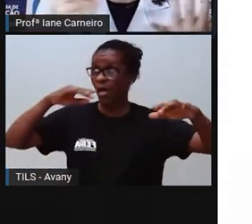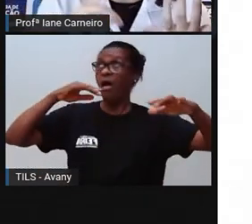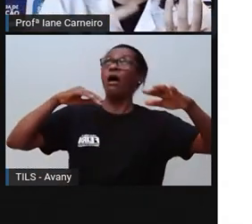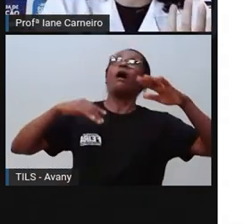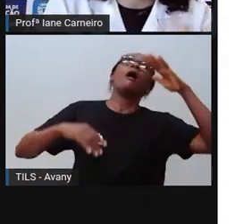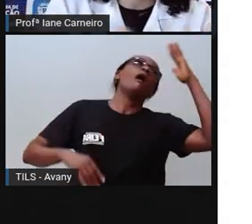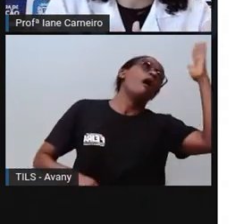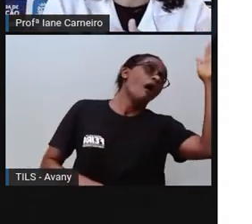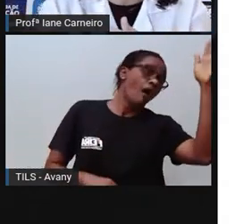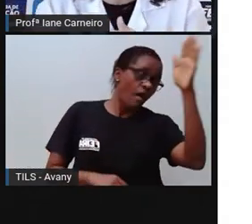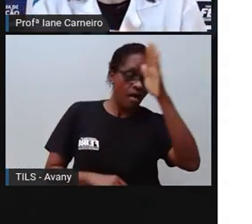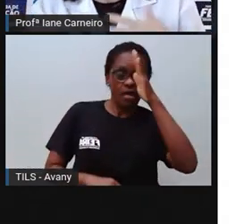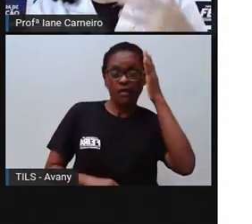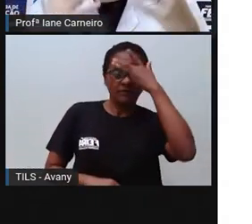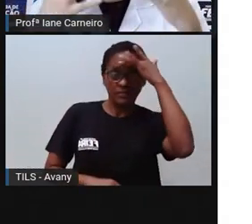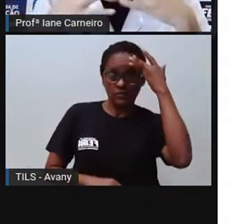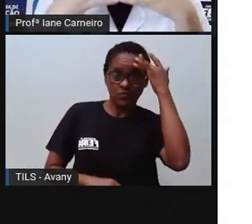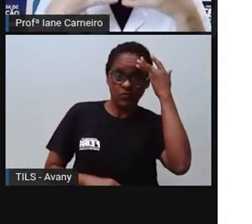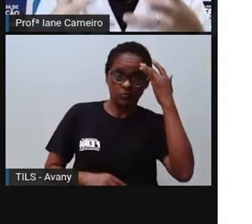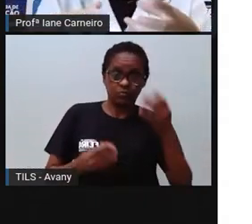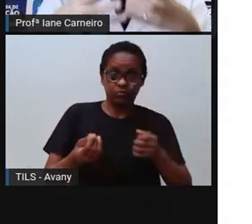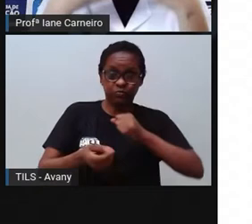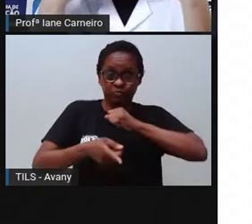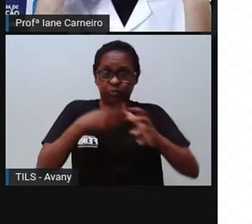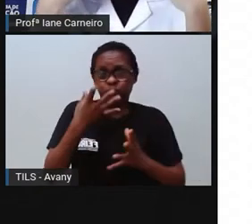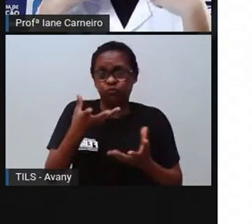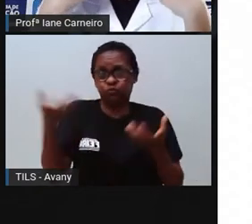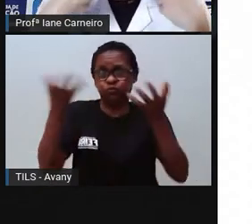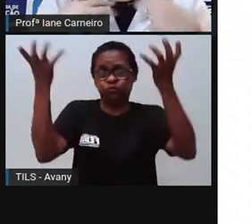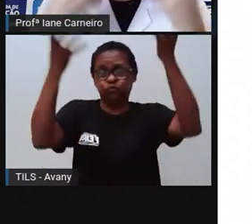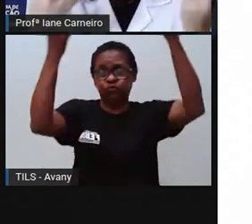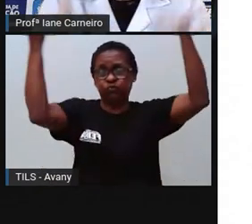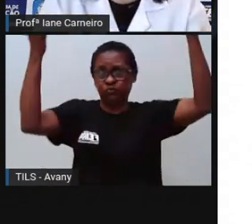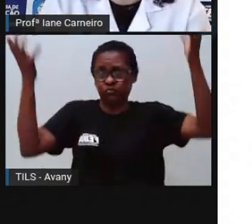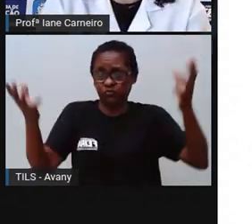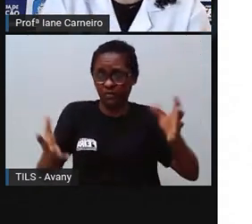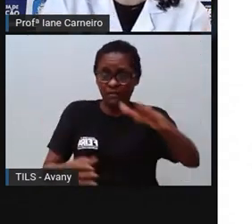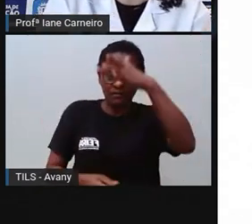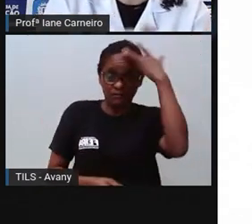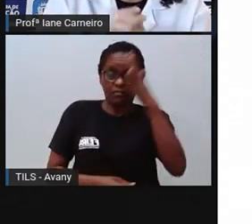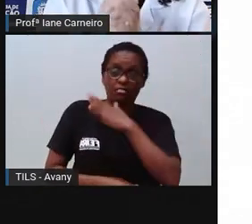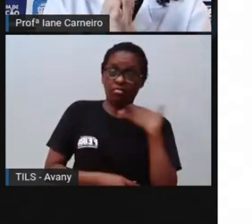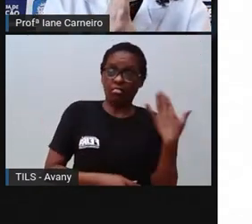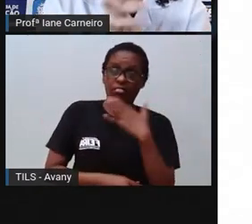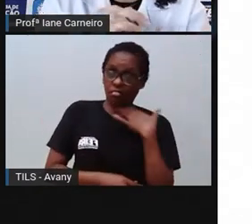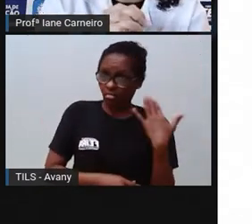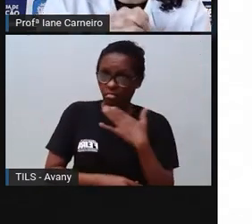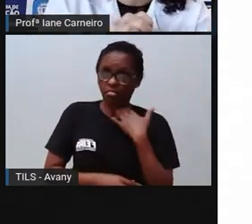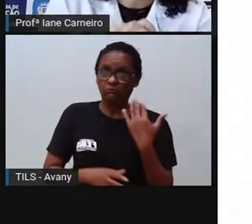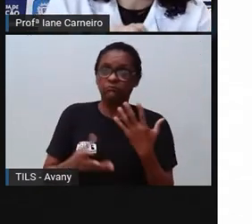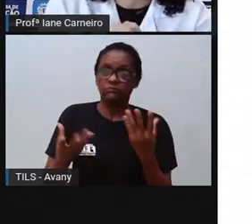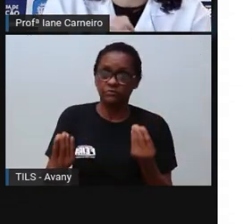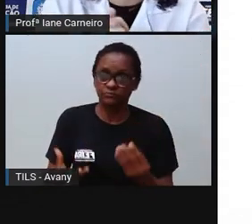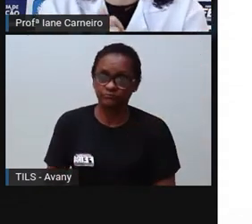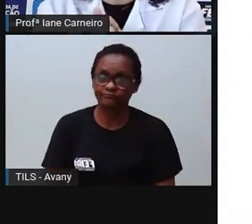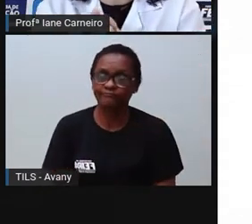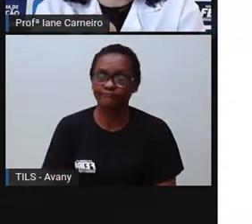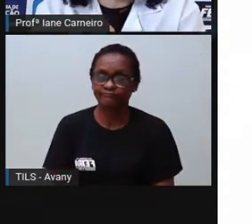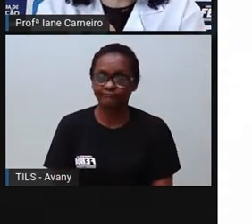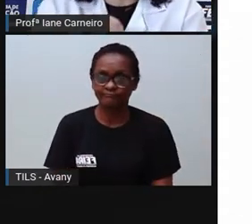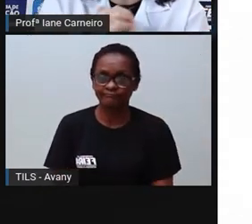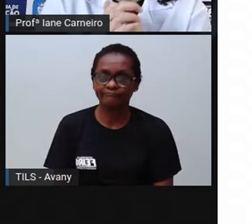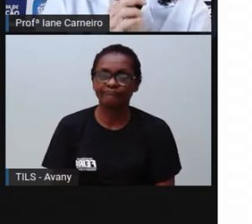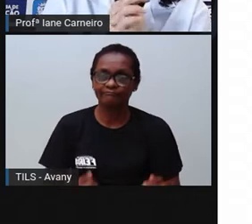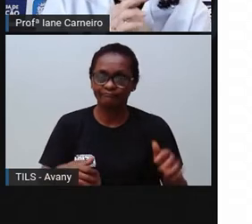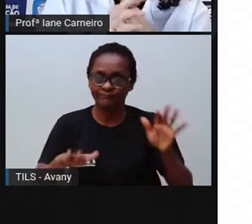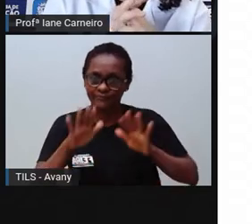acontecer incêndios, né, as pessoas podem respirar esse ar e podem passar muito mal. Então a gente tem que ter muito cuidado com o botijão de